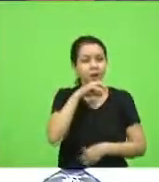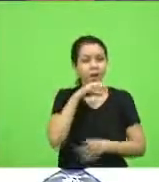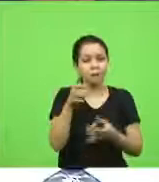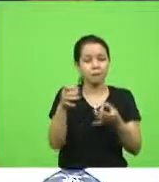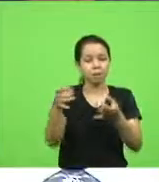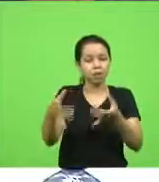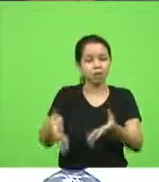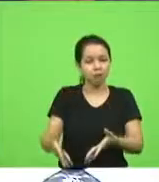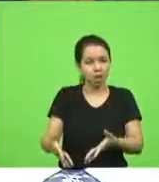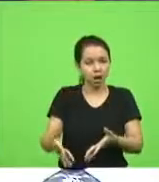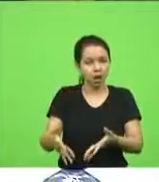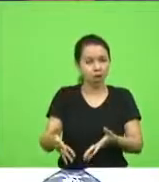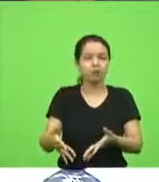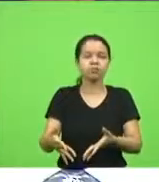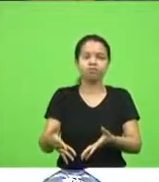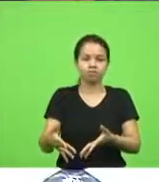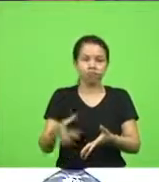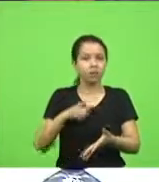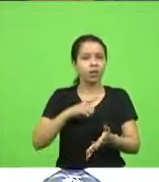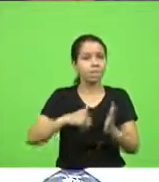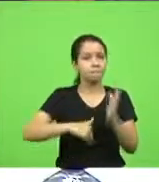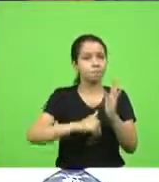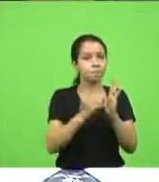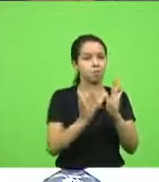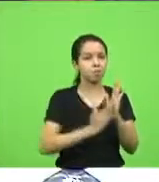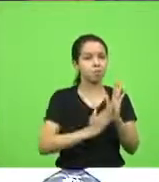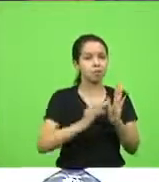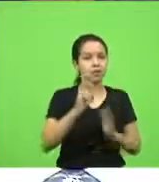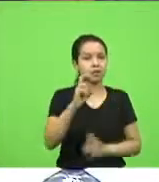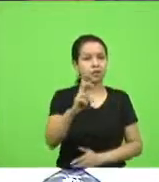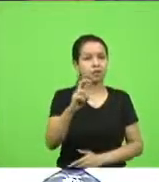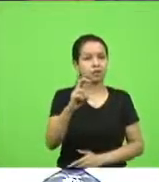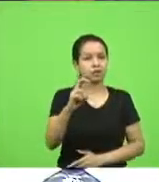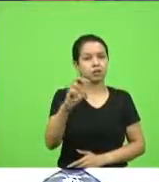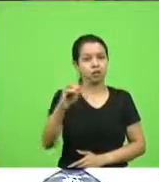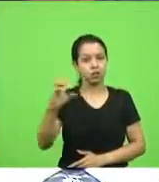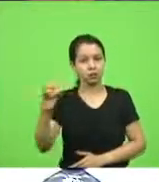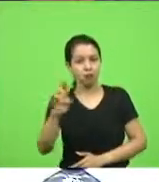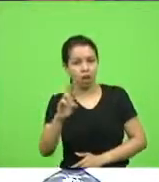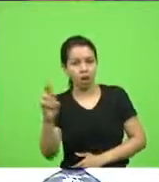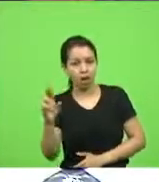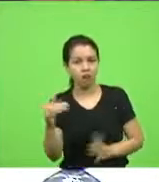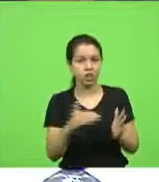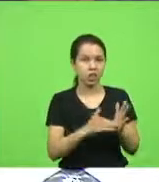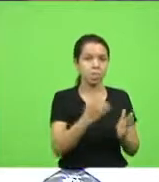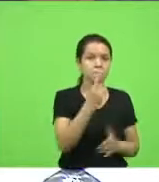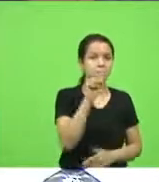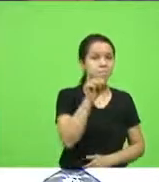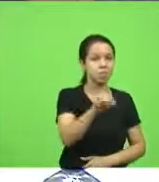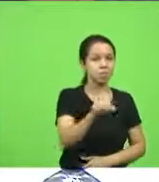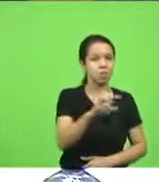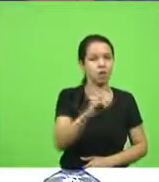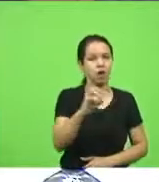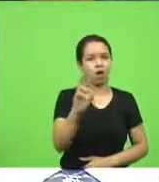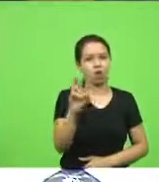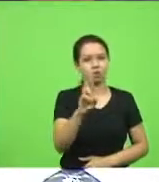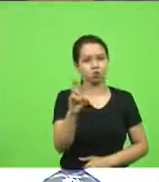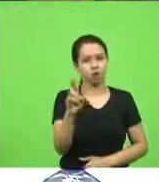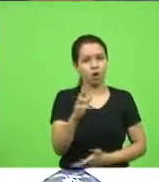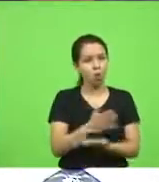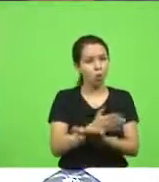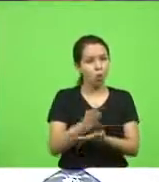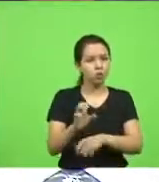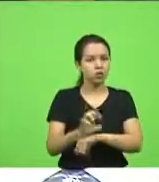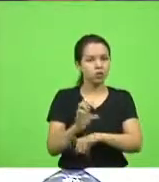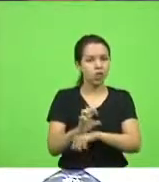multa. Multa de R$ 500 a R$.000. Em alguns estados, a multa chega a R$